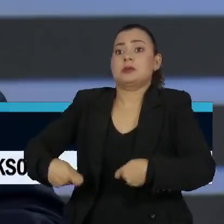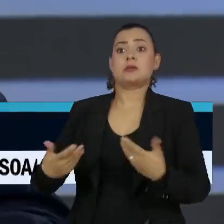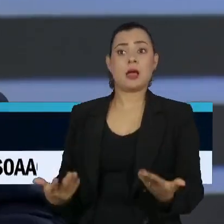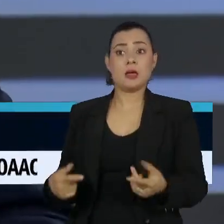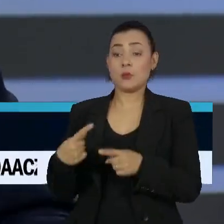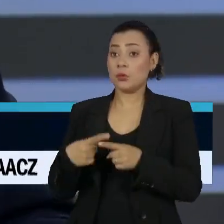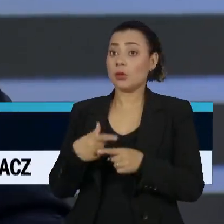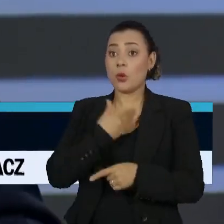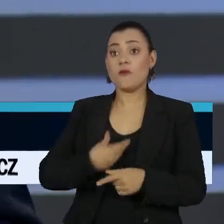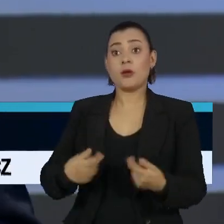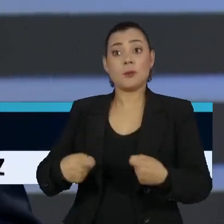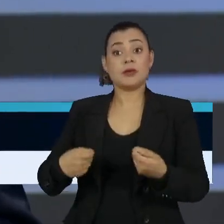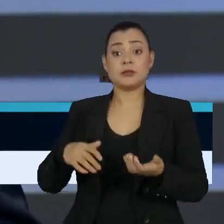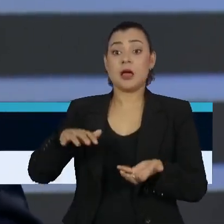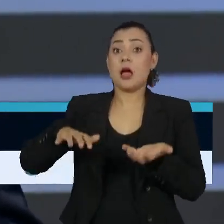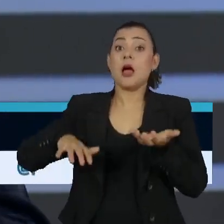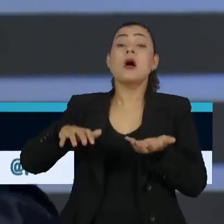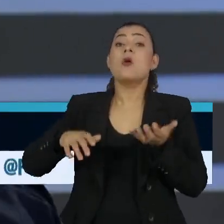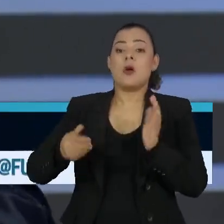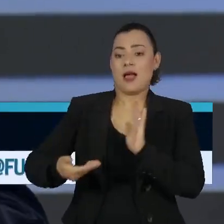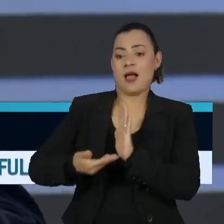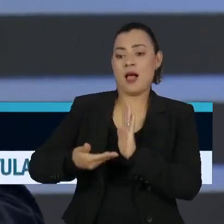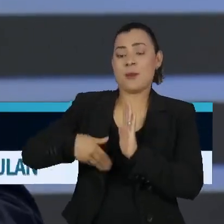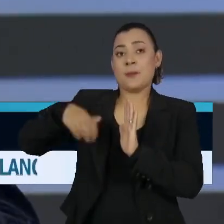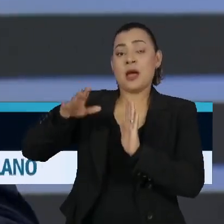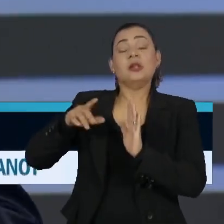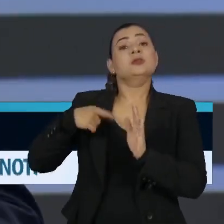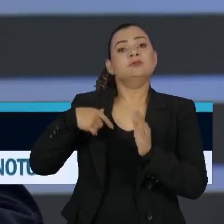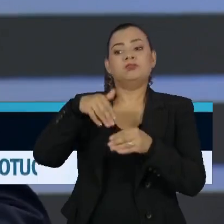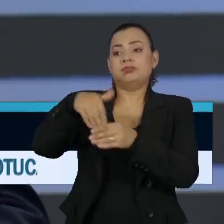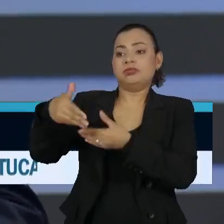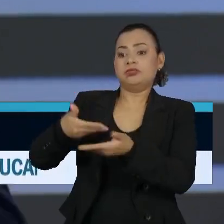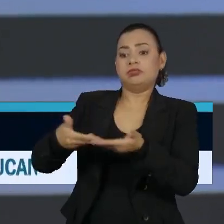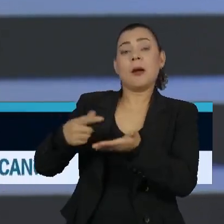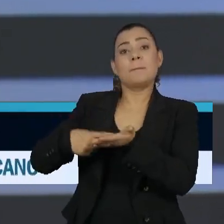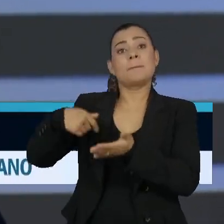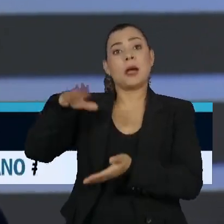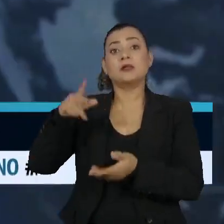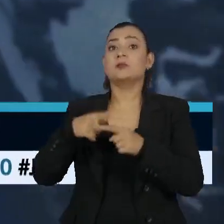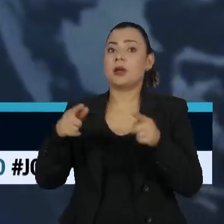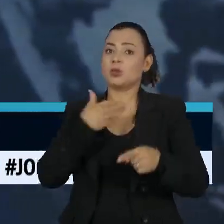entende que precisa ter uma maioria na Câmara mais confortável. Porém, isso desgastou politicamente o governo.